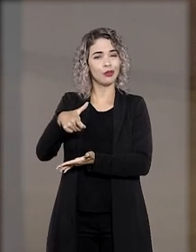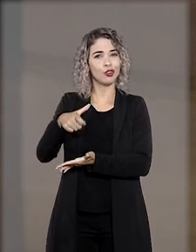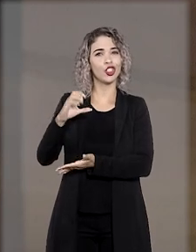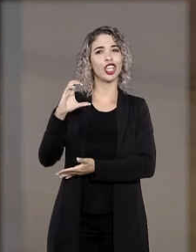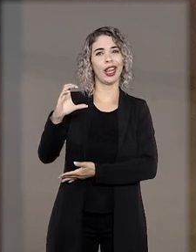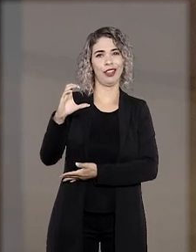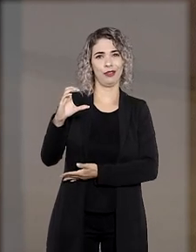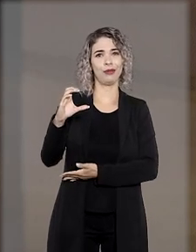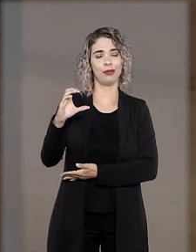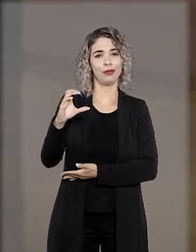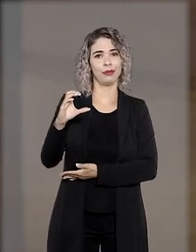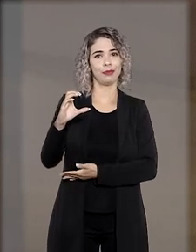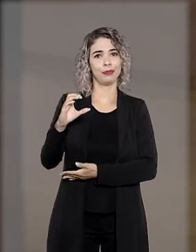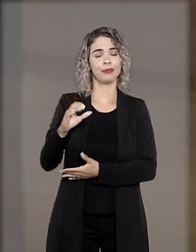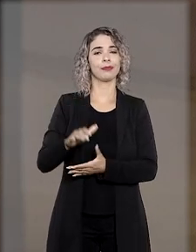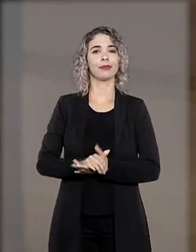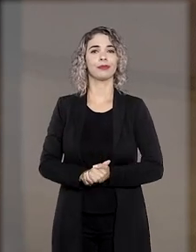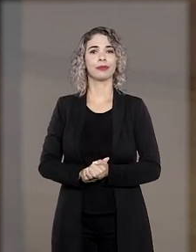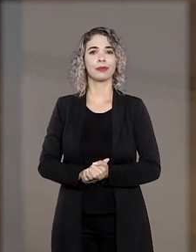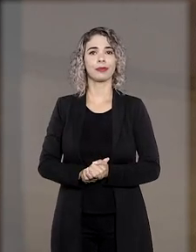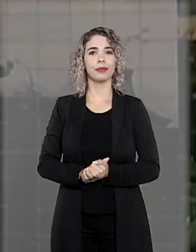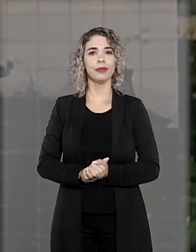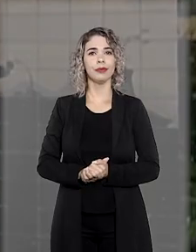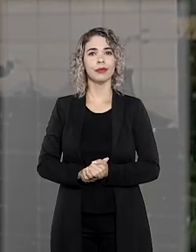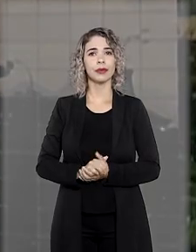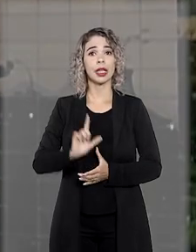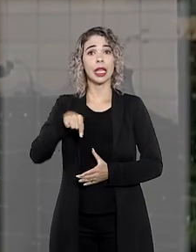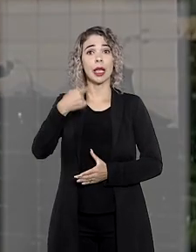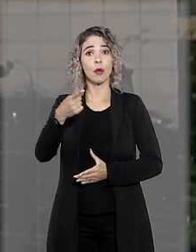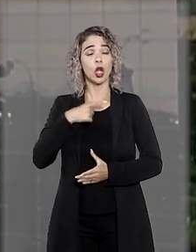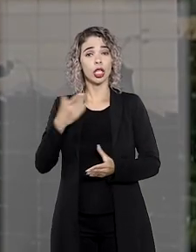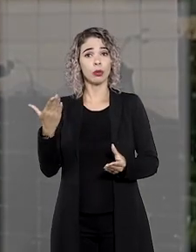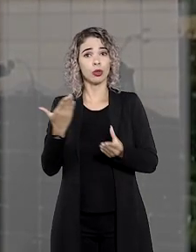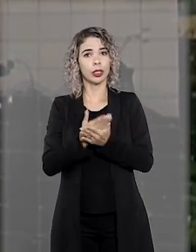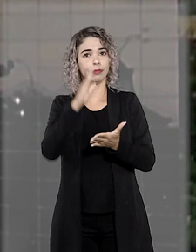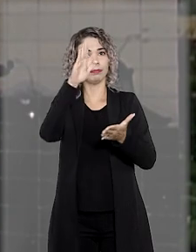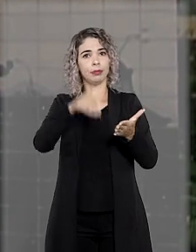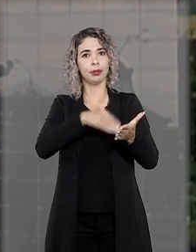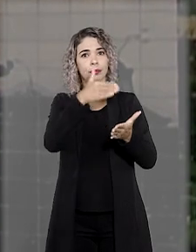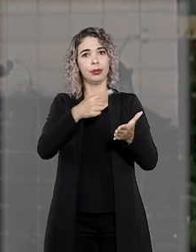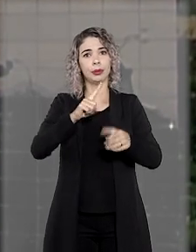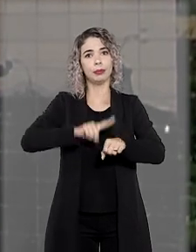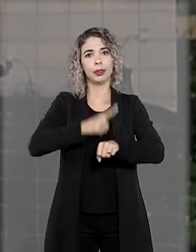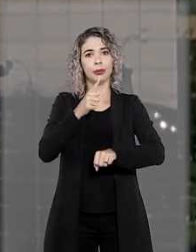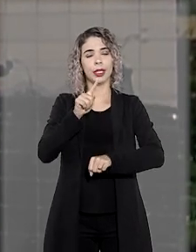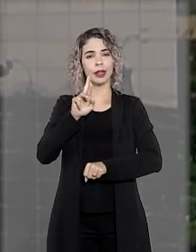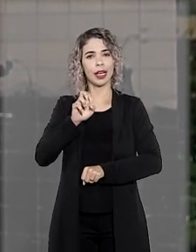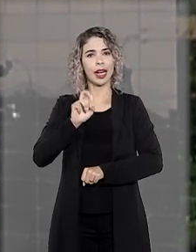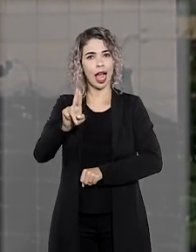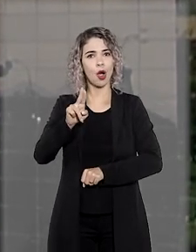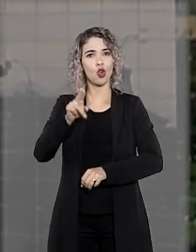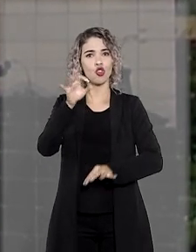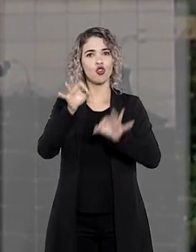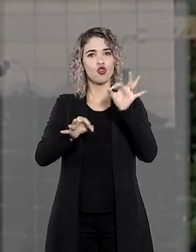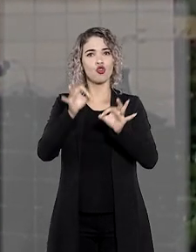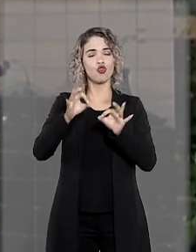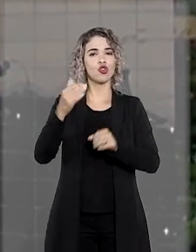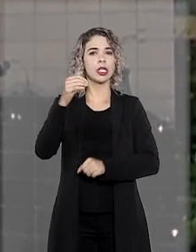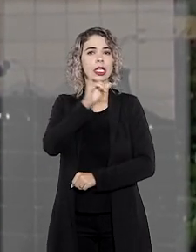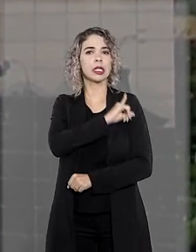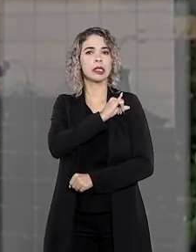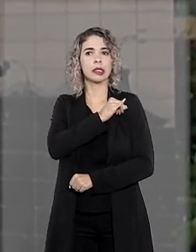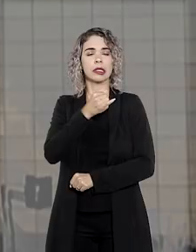contraídas por meio de cartão de crédito consignado. Após ter a ação negada em primeiro grau, o Tribunal de Justiça do Rio de Janeiro